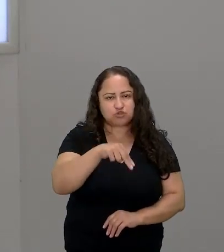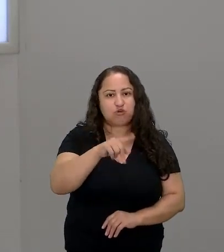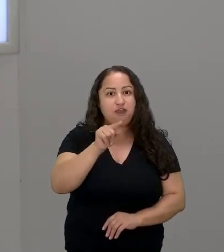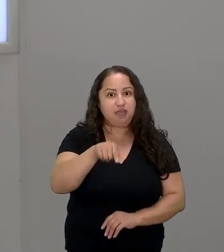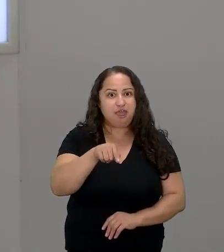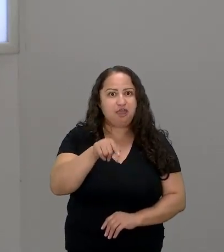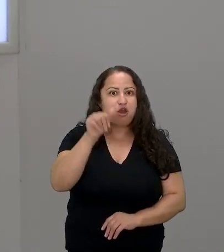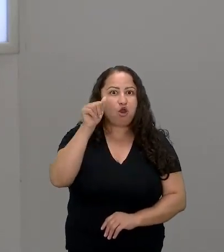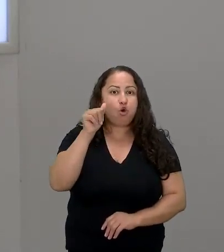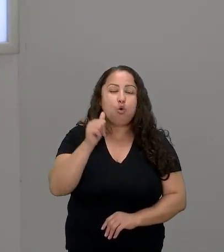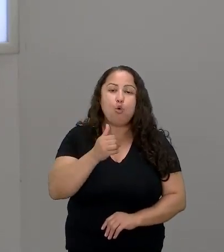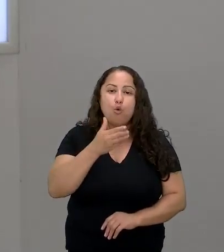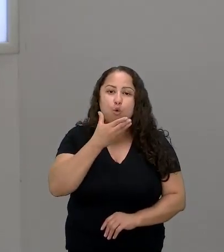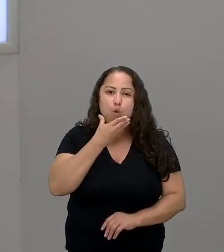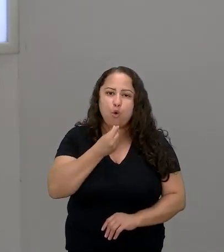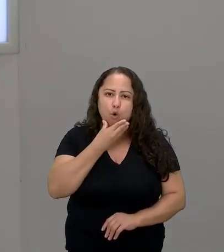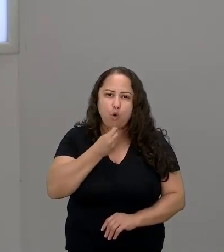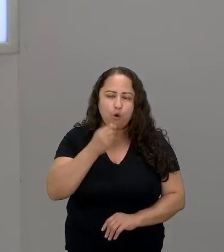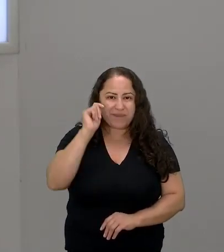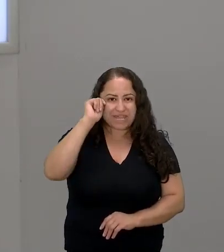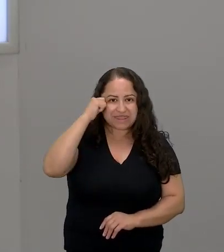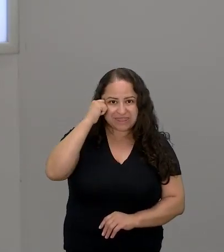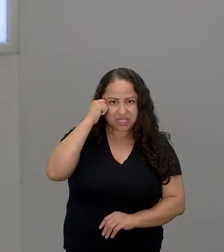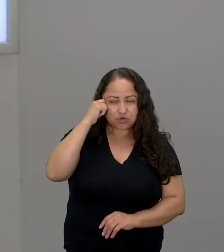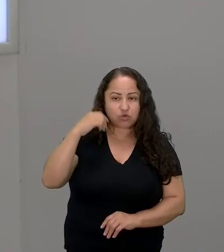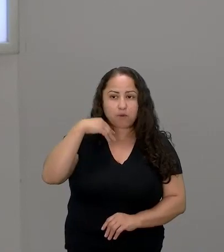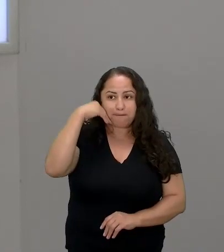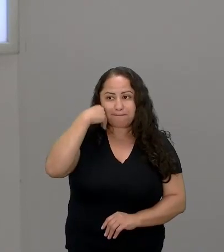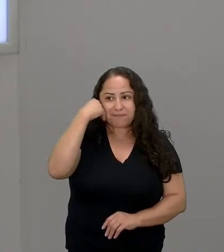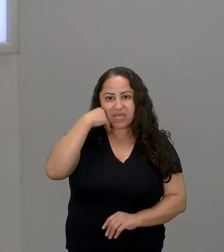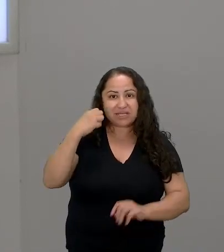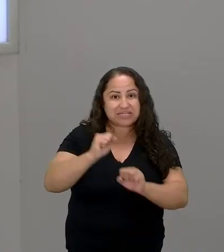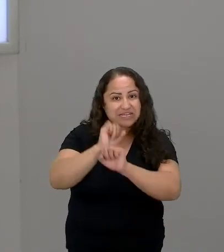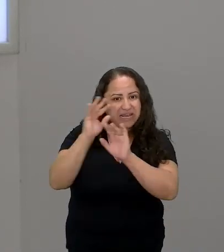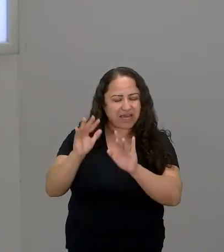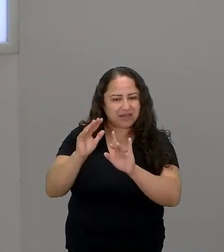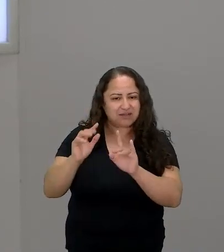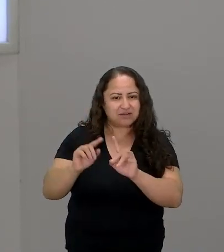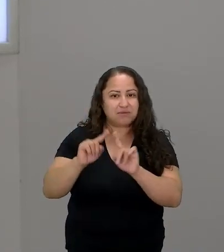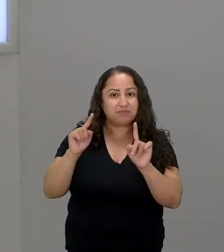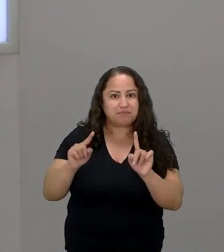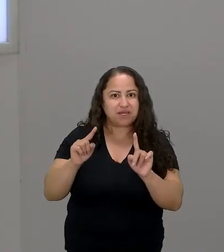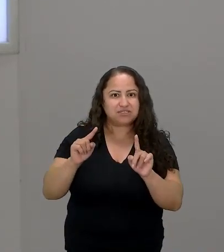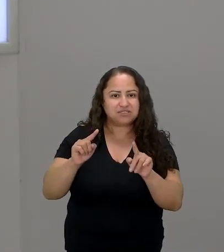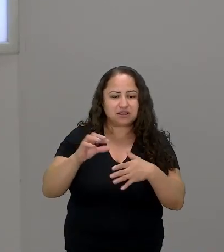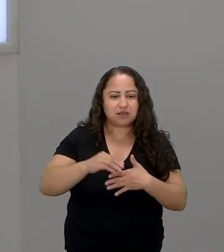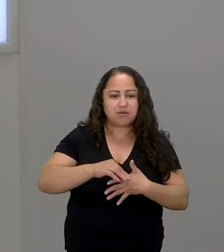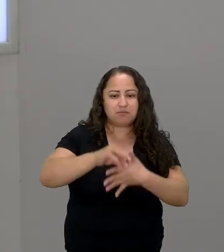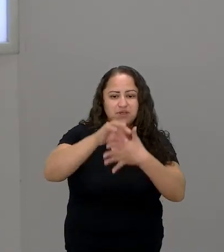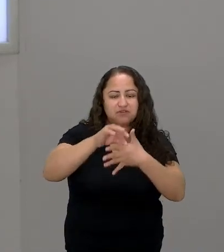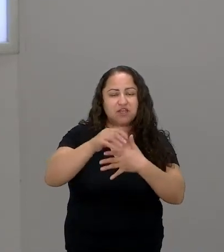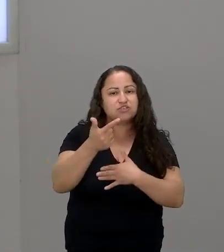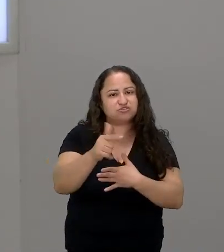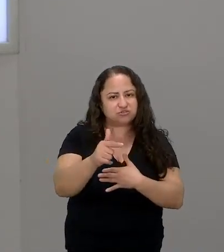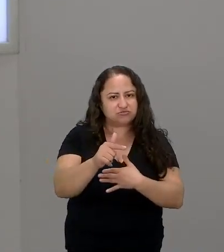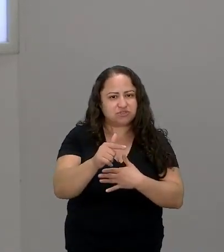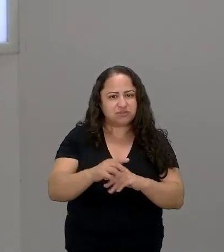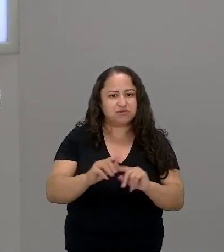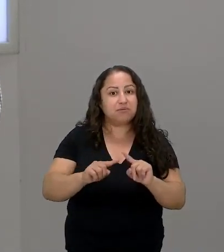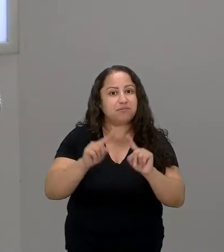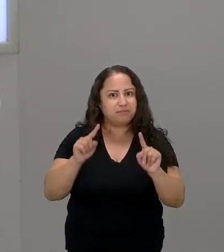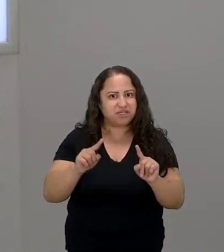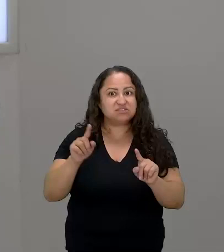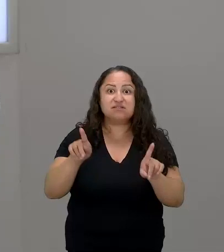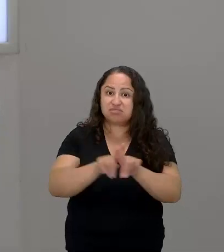seus privilégios um dado importante posângela John não tinha tantos privilégios assim ele era tratado como escravo